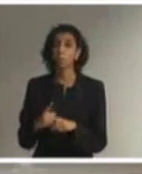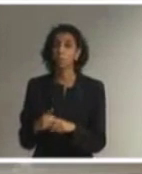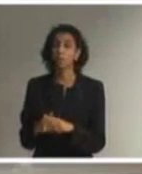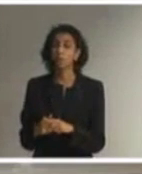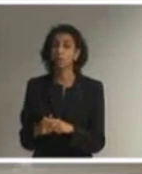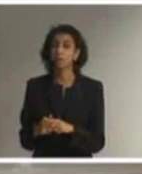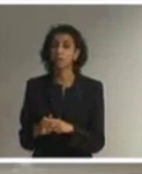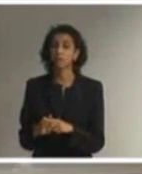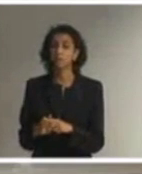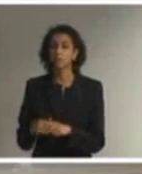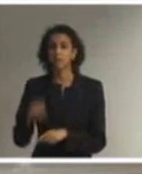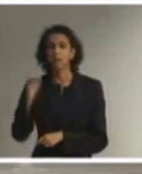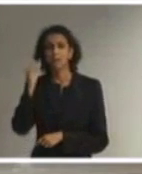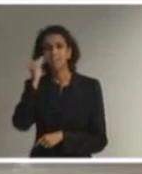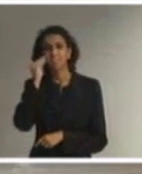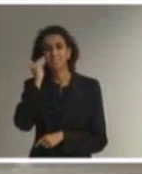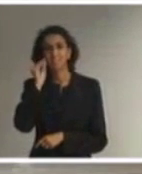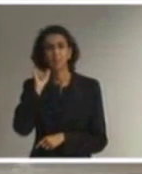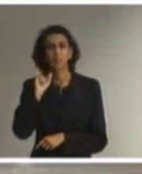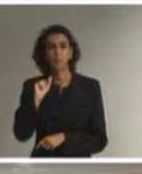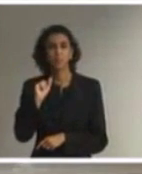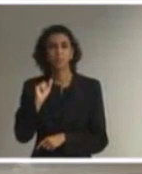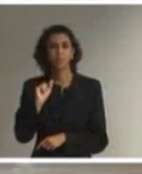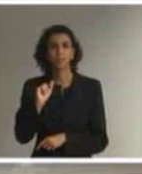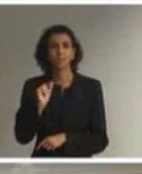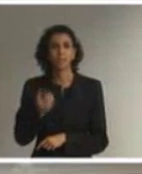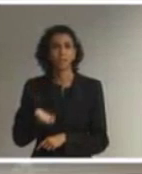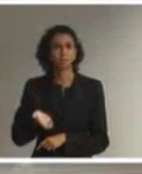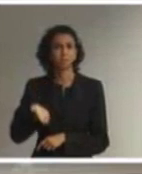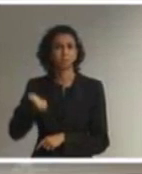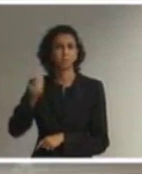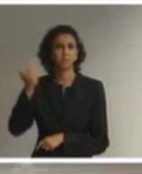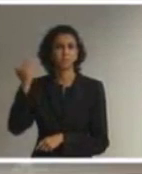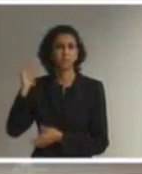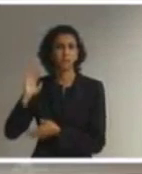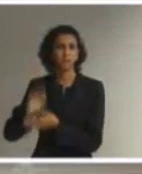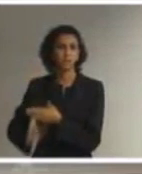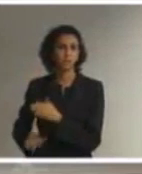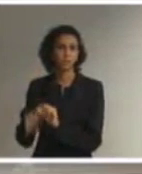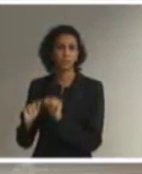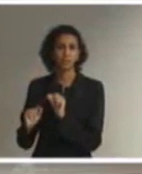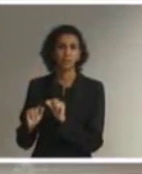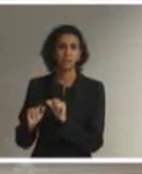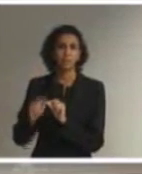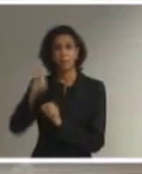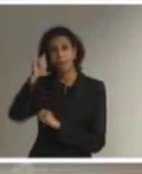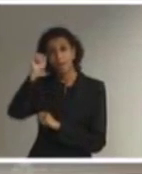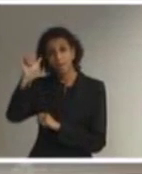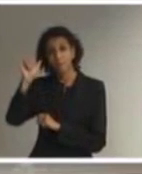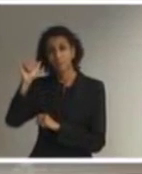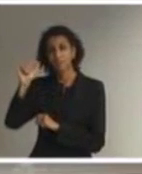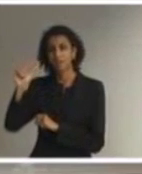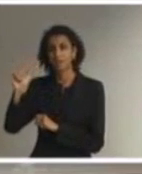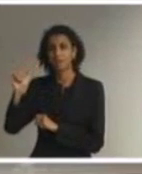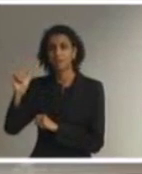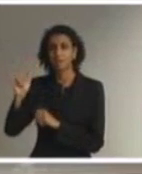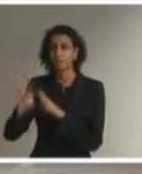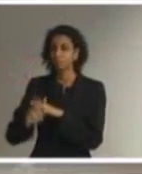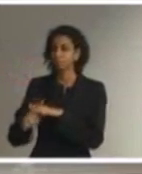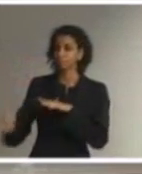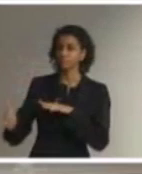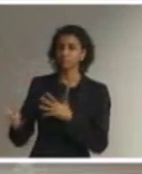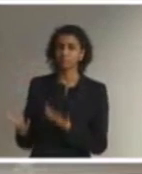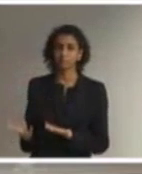mitigar aquele passado de não inclusão escolar da pessoa com